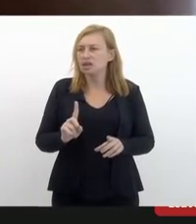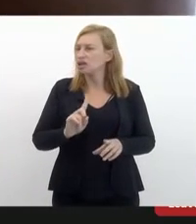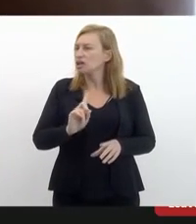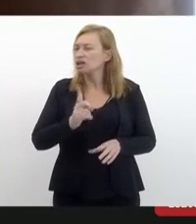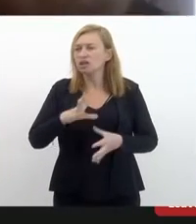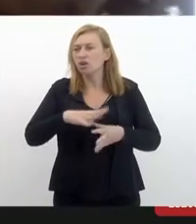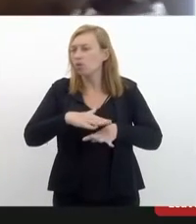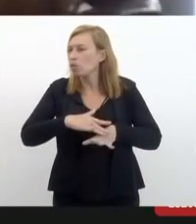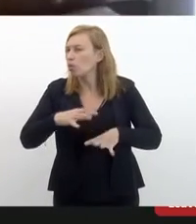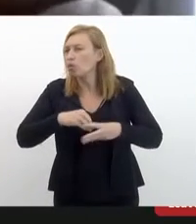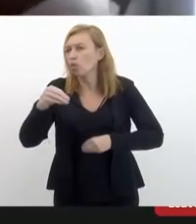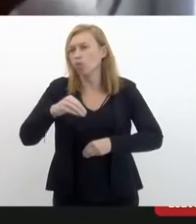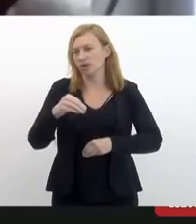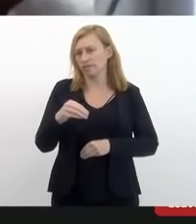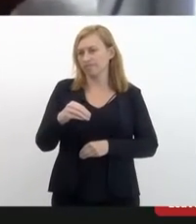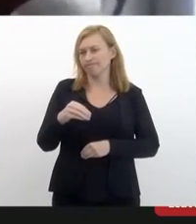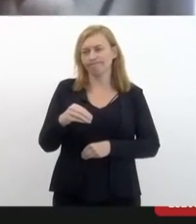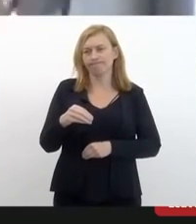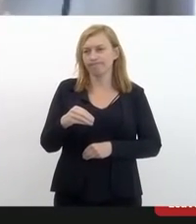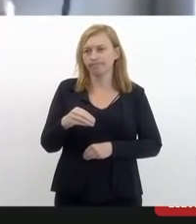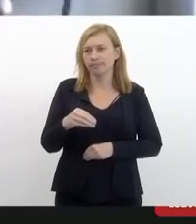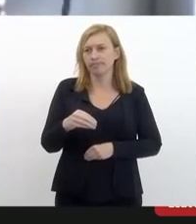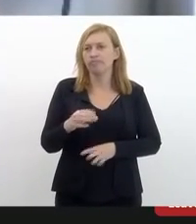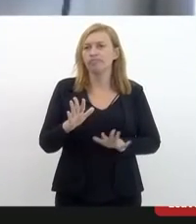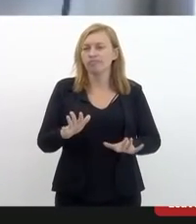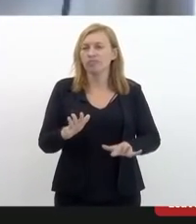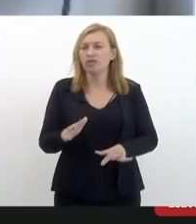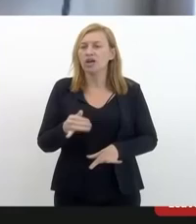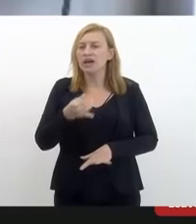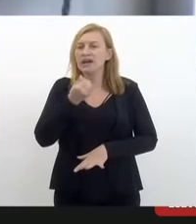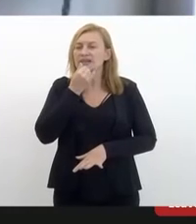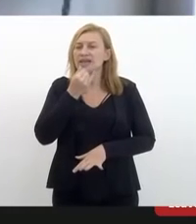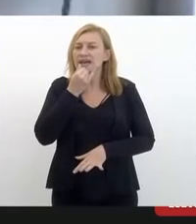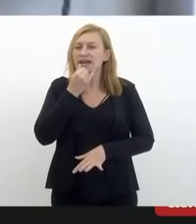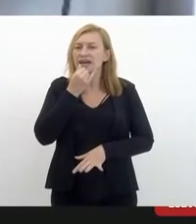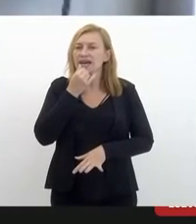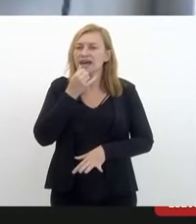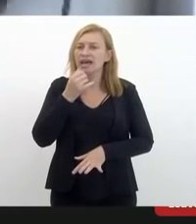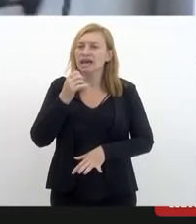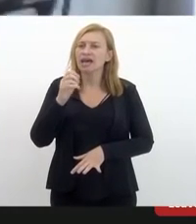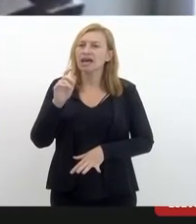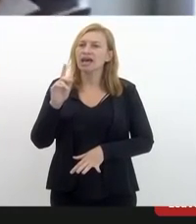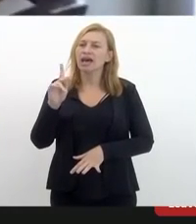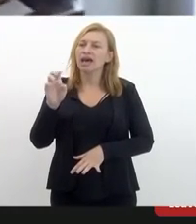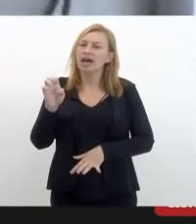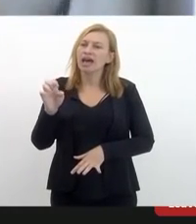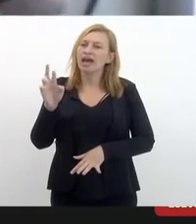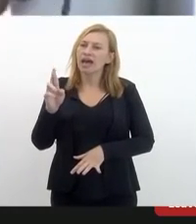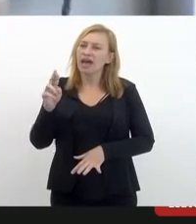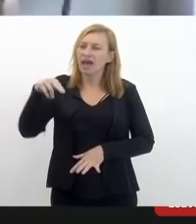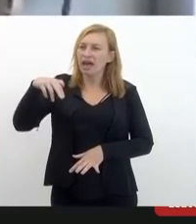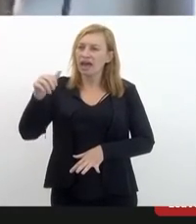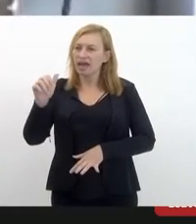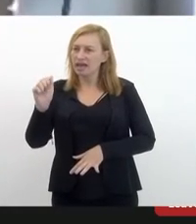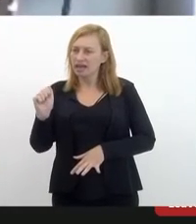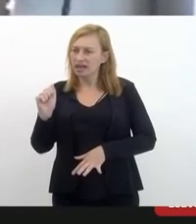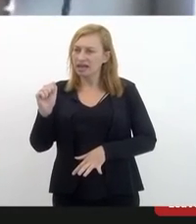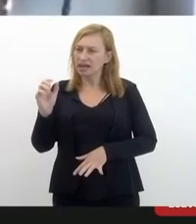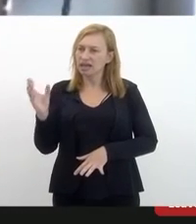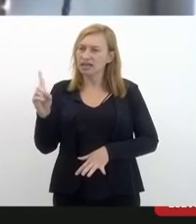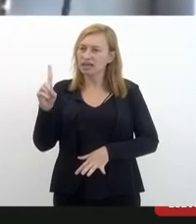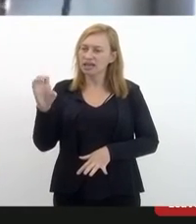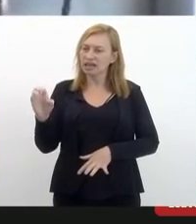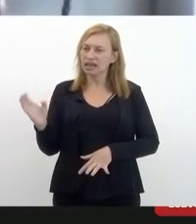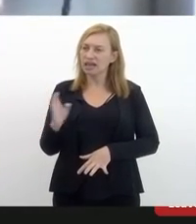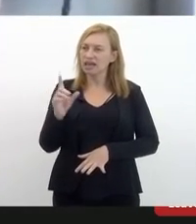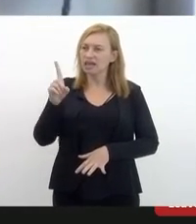deficiente físico em virtude de uma hernia de disco vai sofrer uma cirurgia, vai se recuperar,